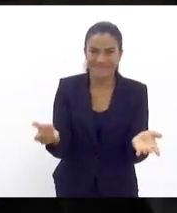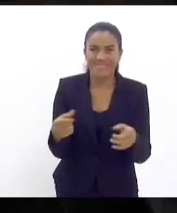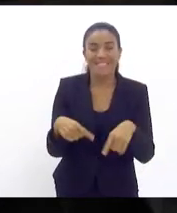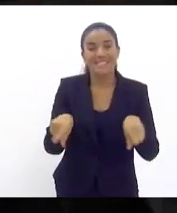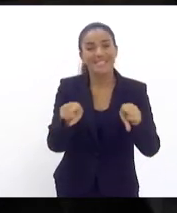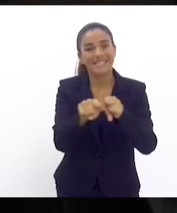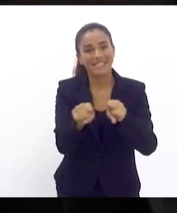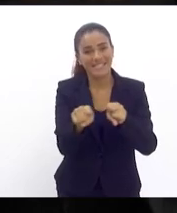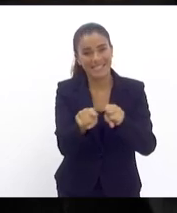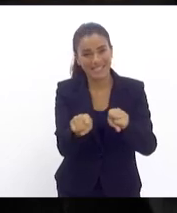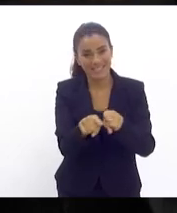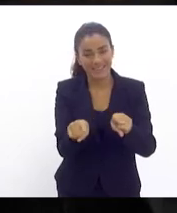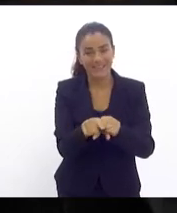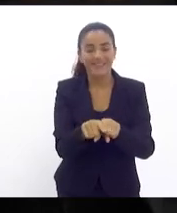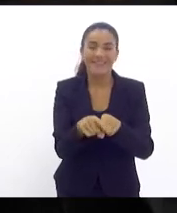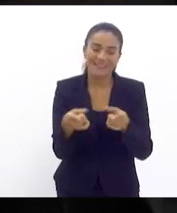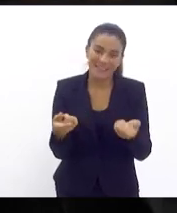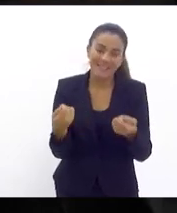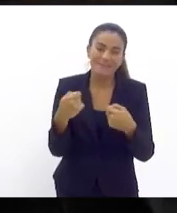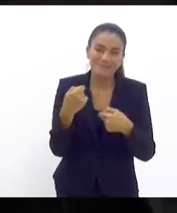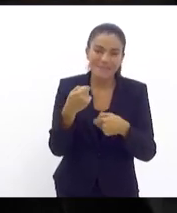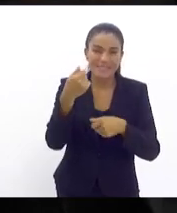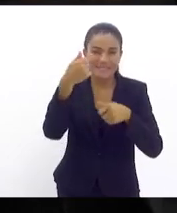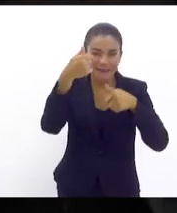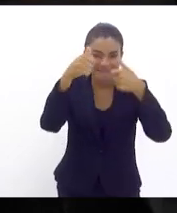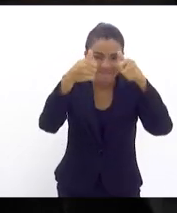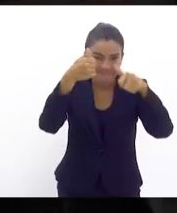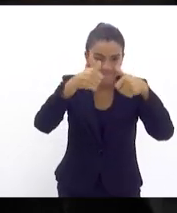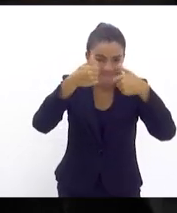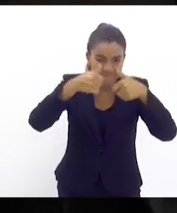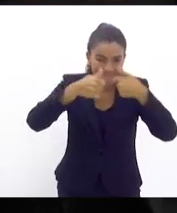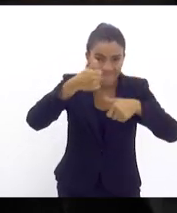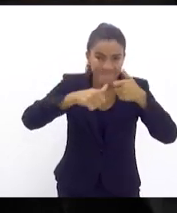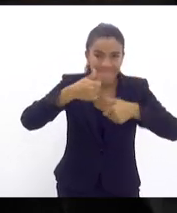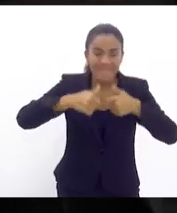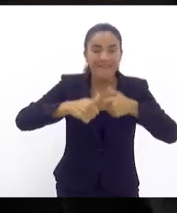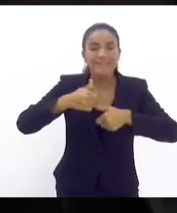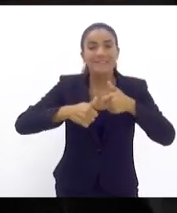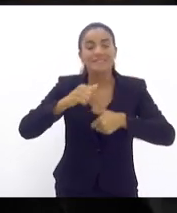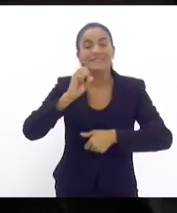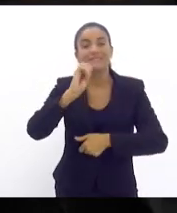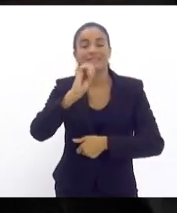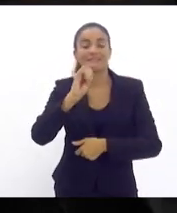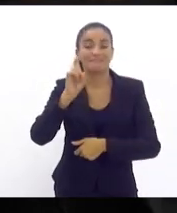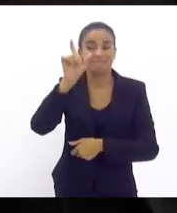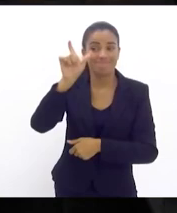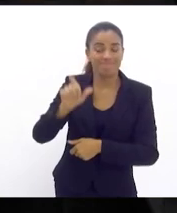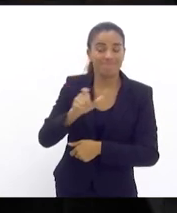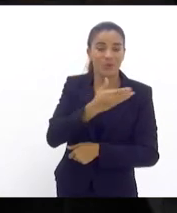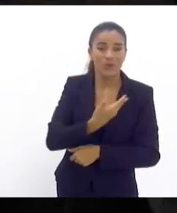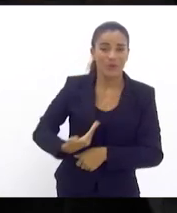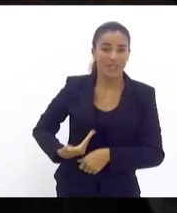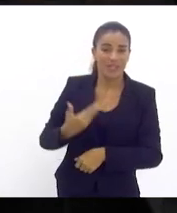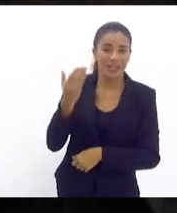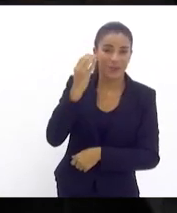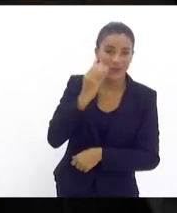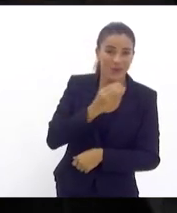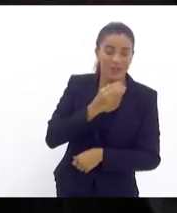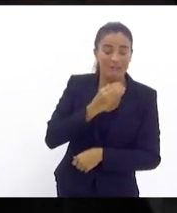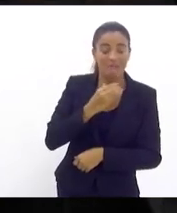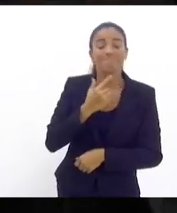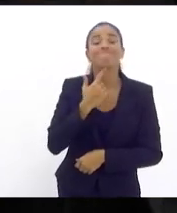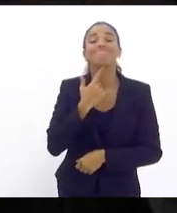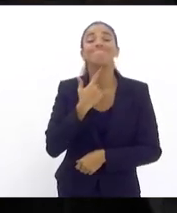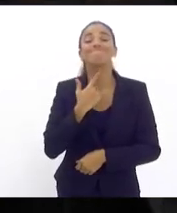Segundo, a verificar realmente se ele quer correr o